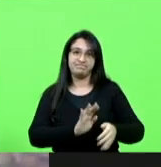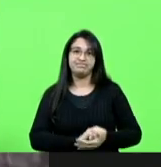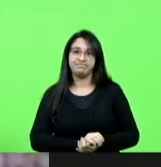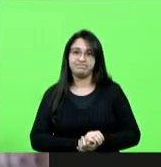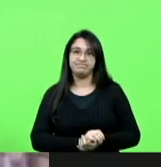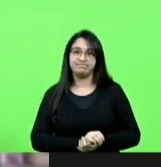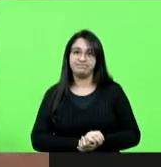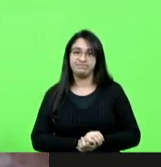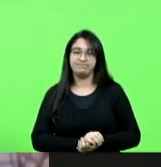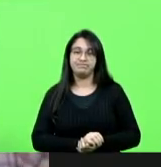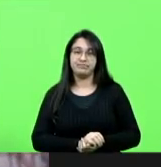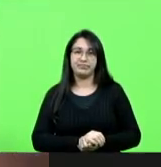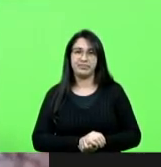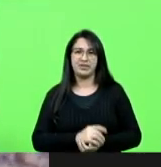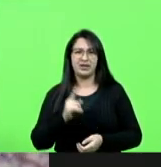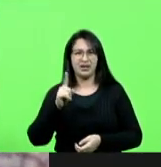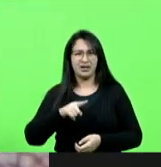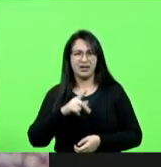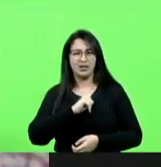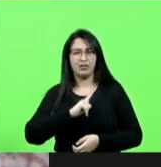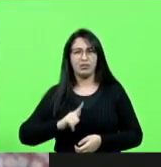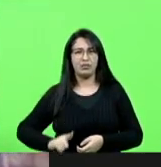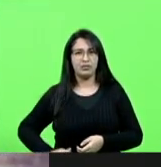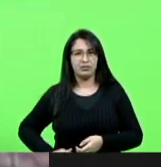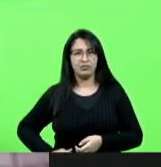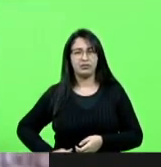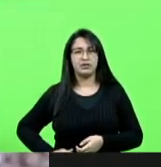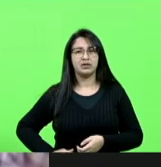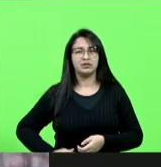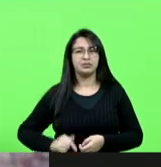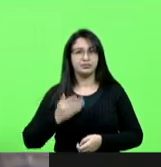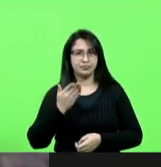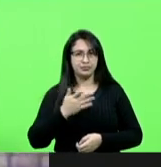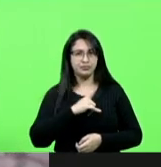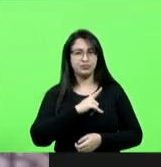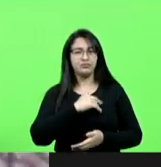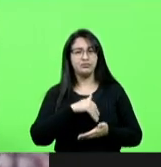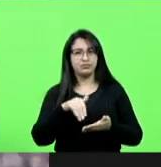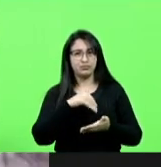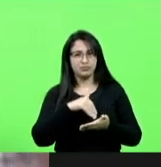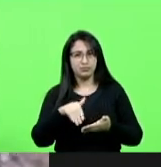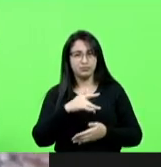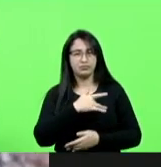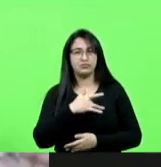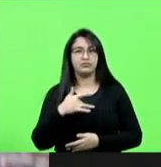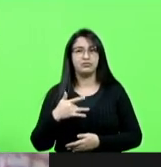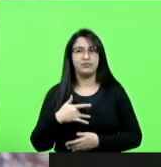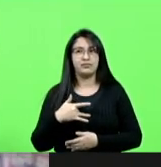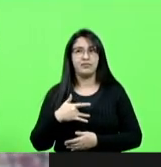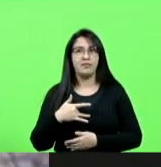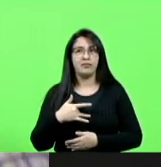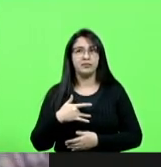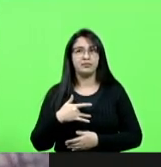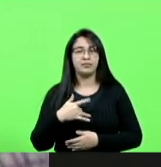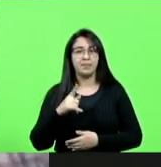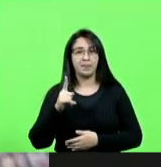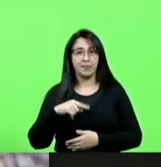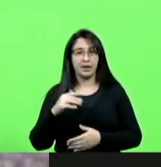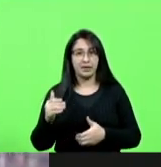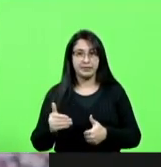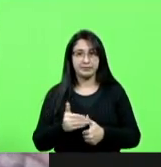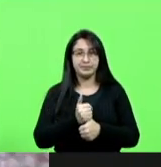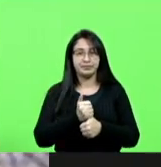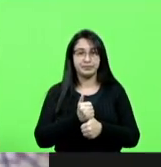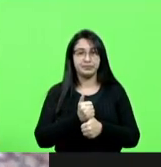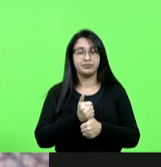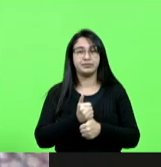Será que esse governo, será que esse secretário de Saúde que era o adjunto no roubo